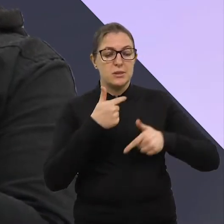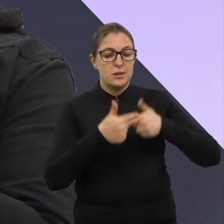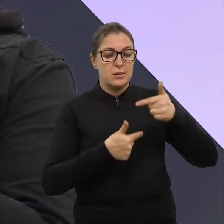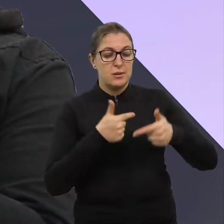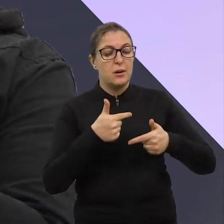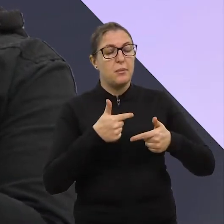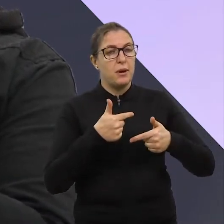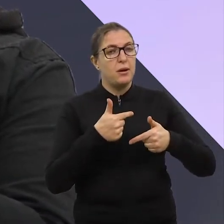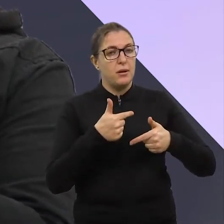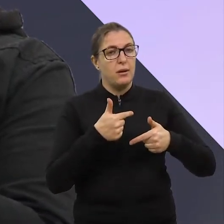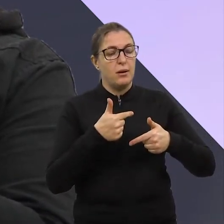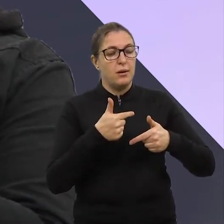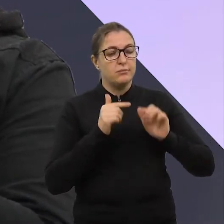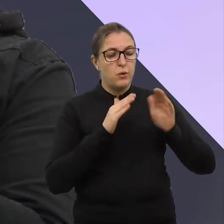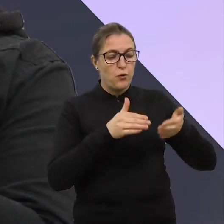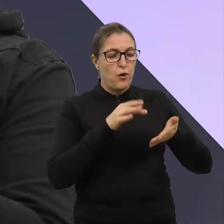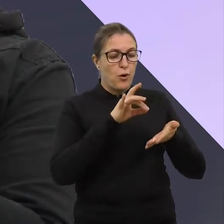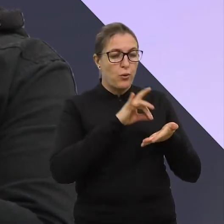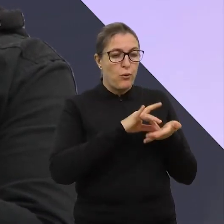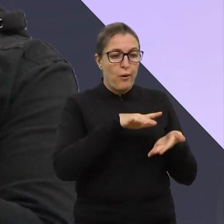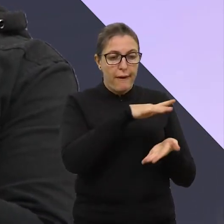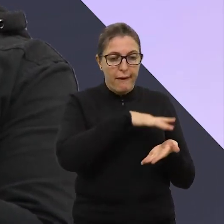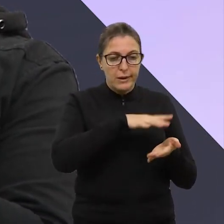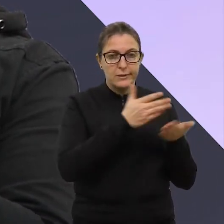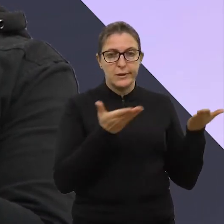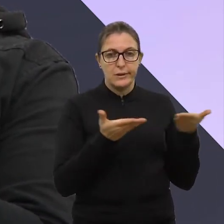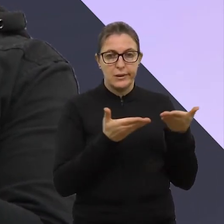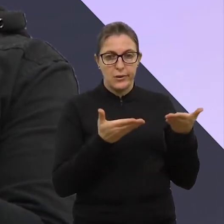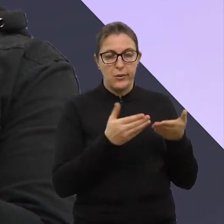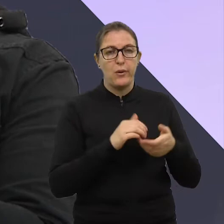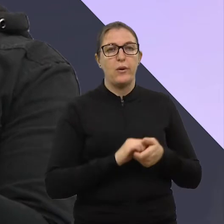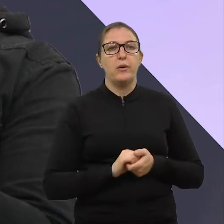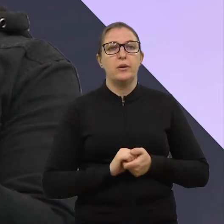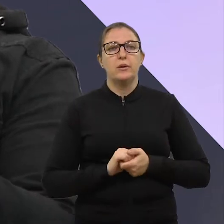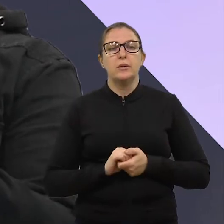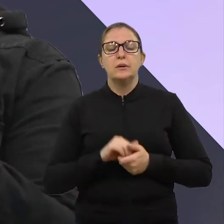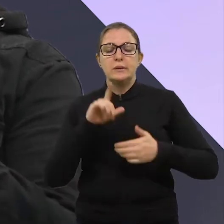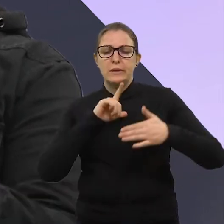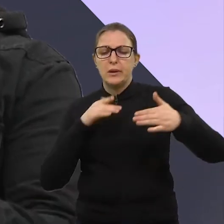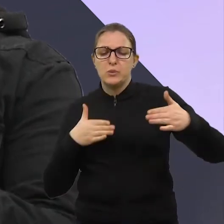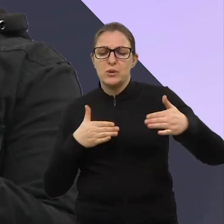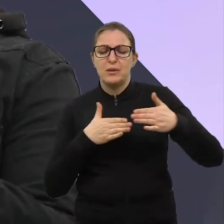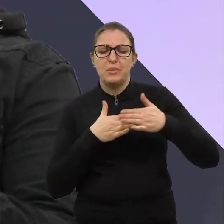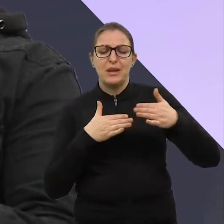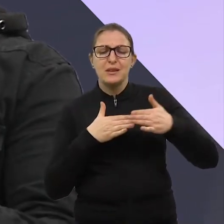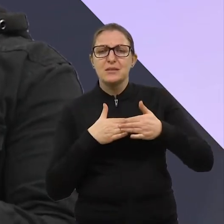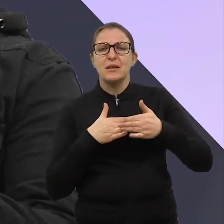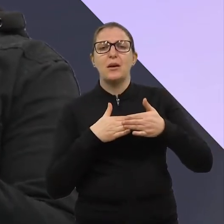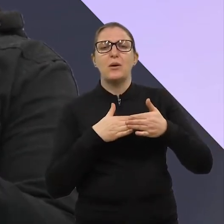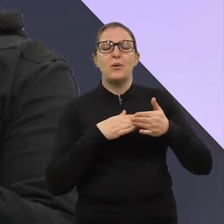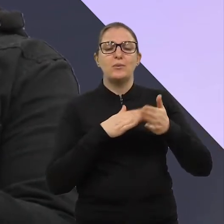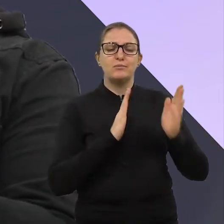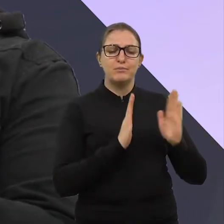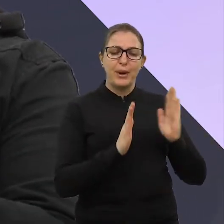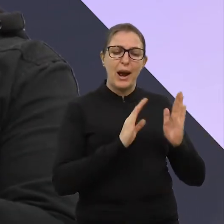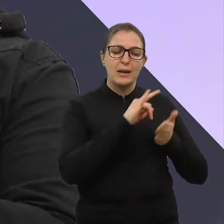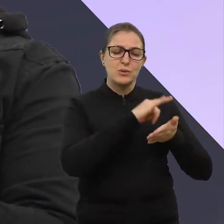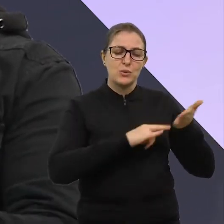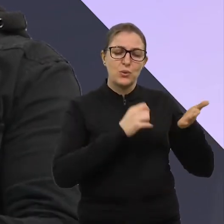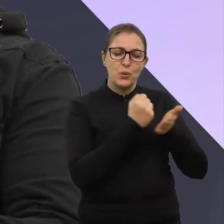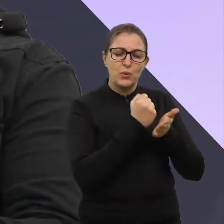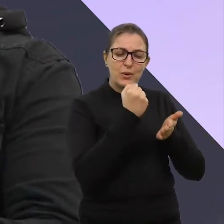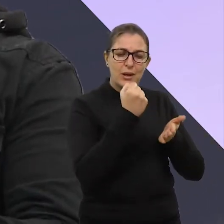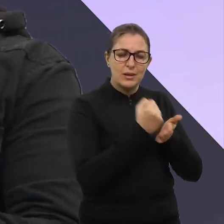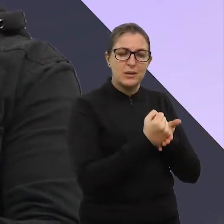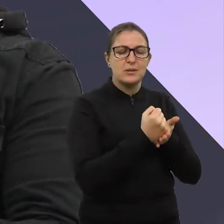gente tem que trabalhar com os pés no chão, né? Quer dizer, se os processos administrativos nos dão limite de prazo de contratação de serviços, nós temos